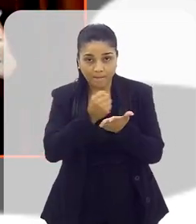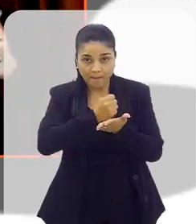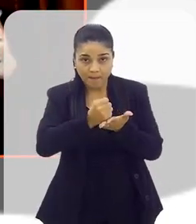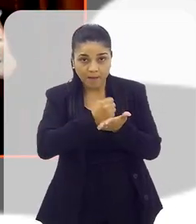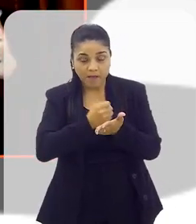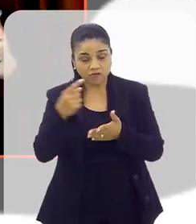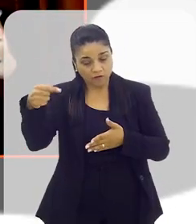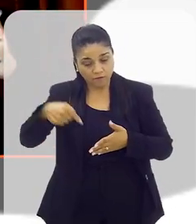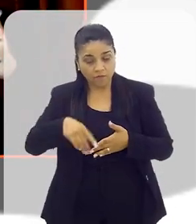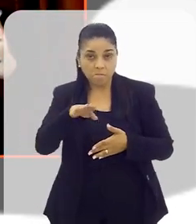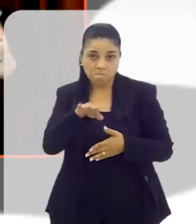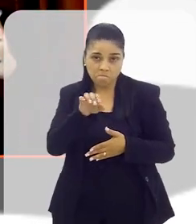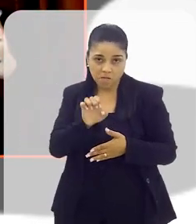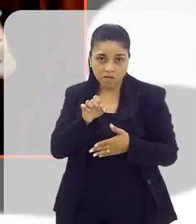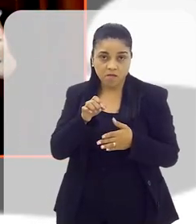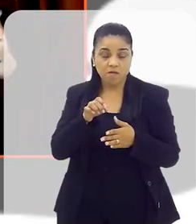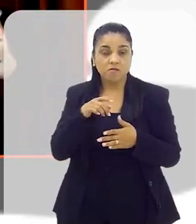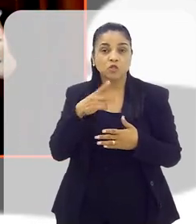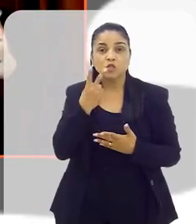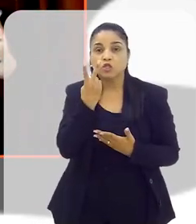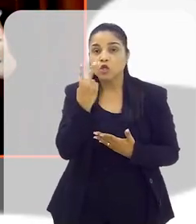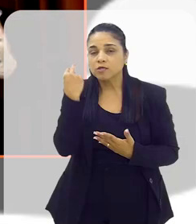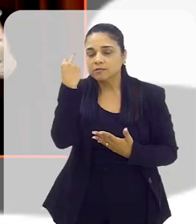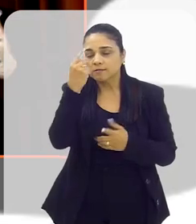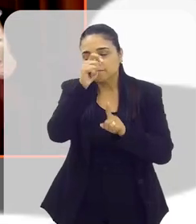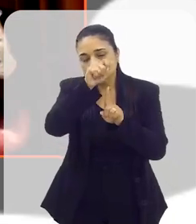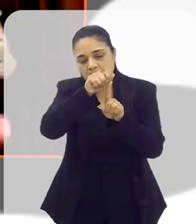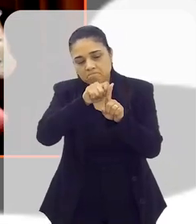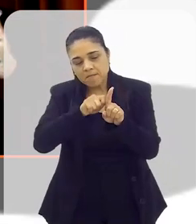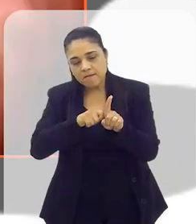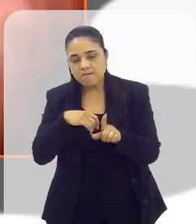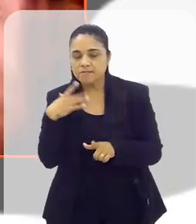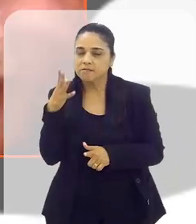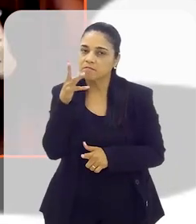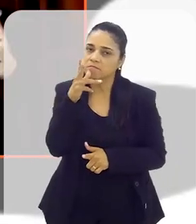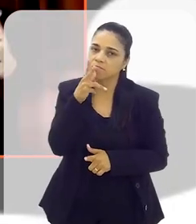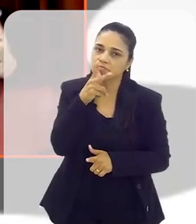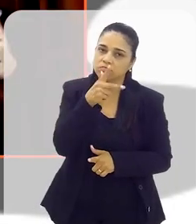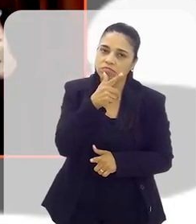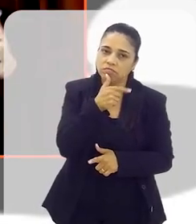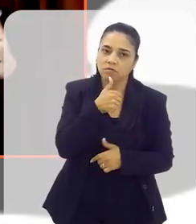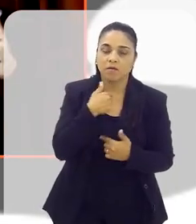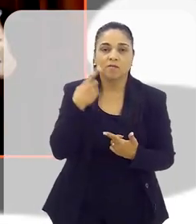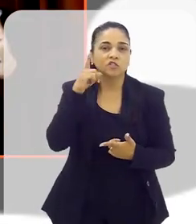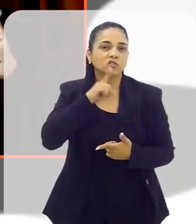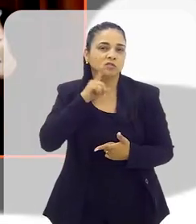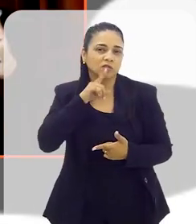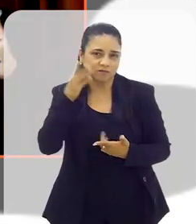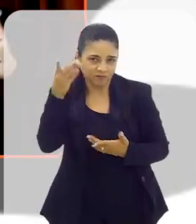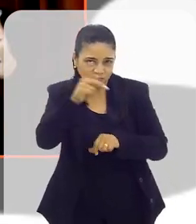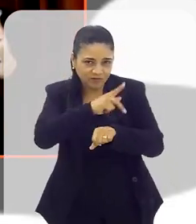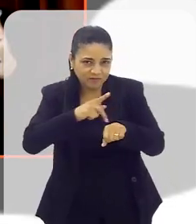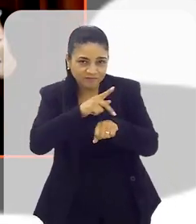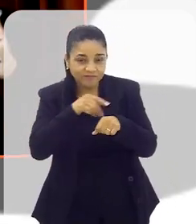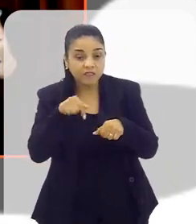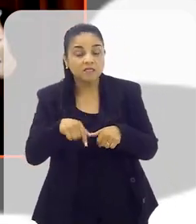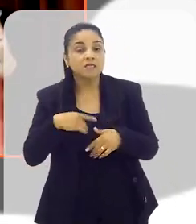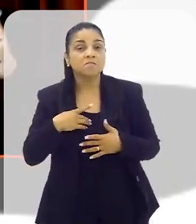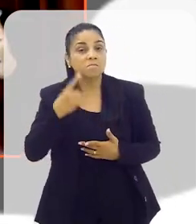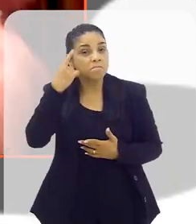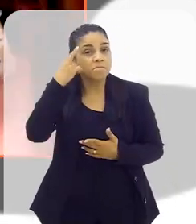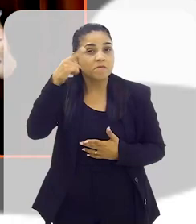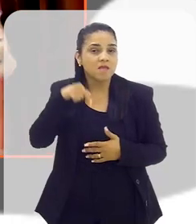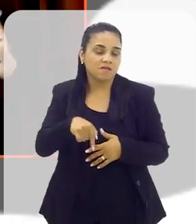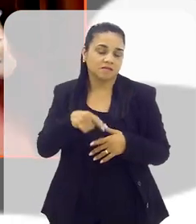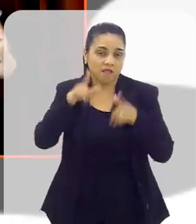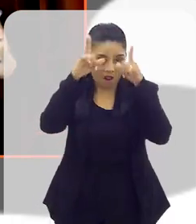e demorou quase dois meses nos Estados Unidos. Então, você imagina, se ele, que é um diplomata, tem essa dificuldade, imagina o